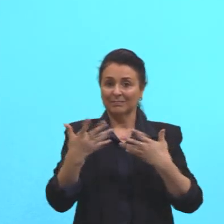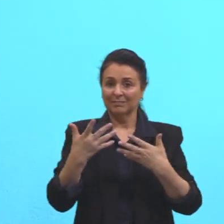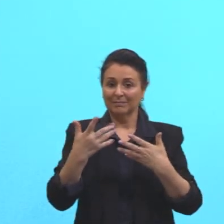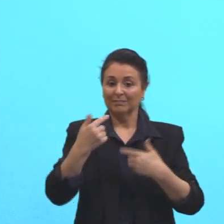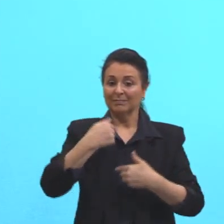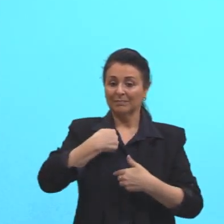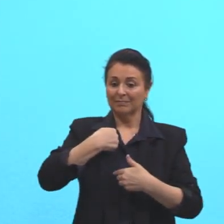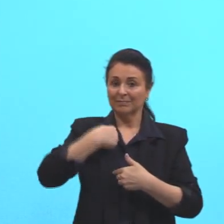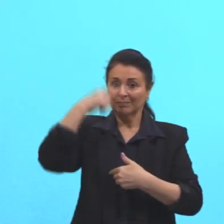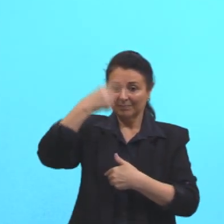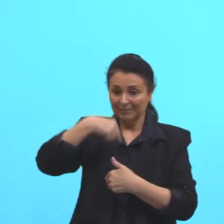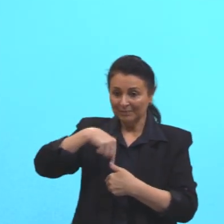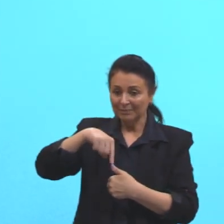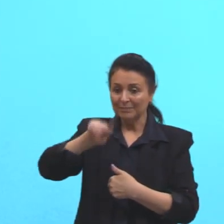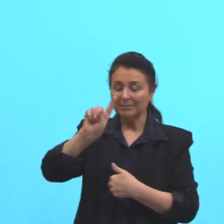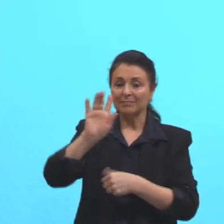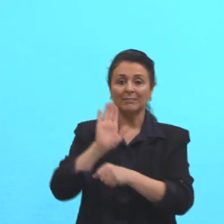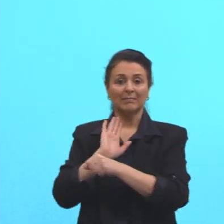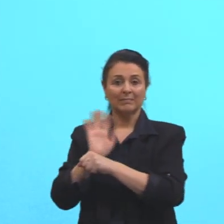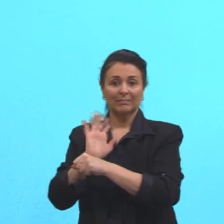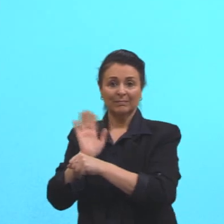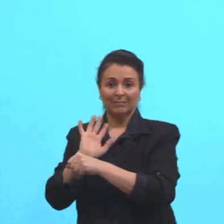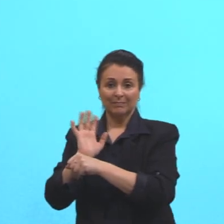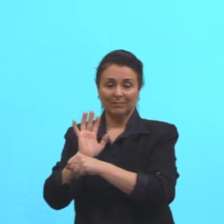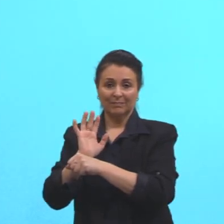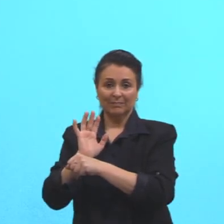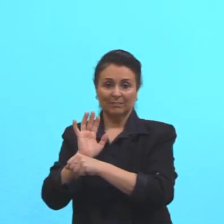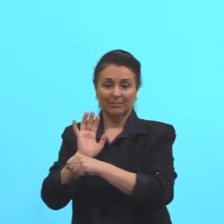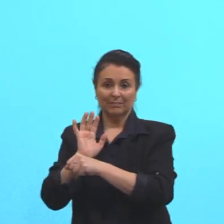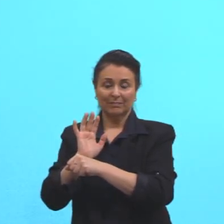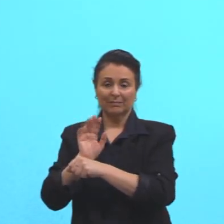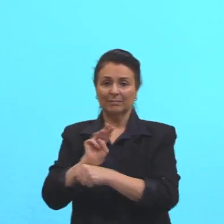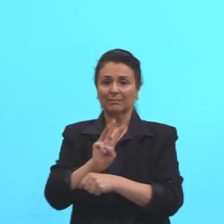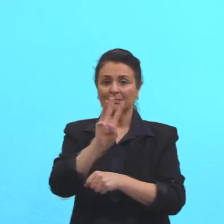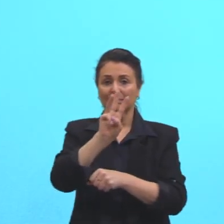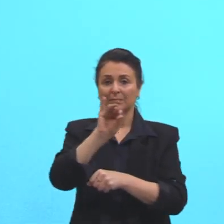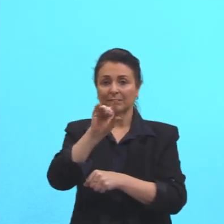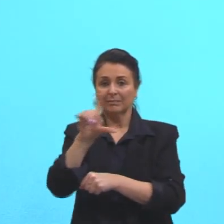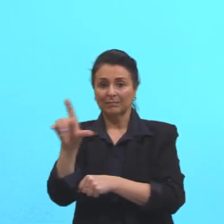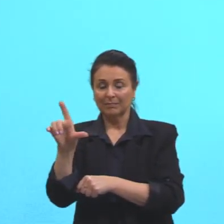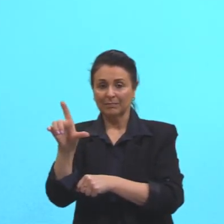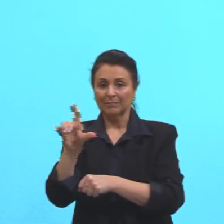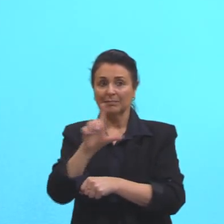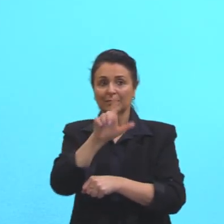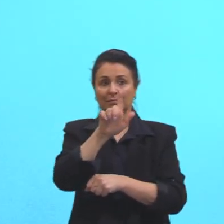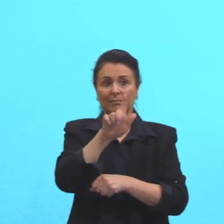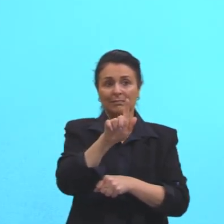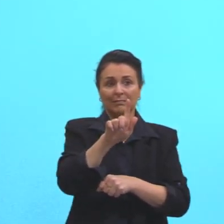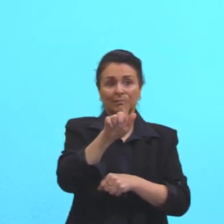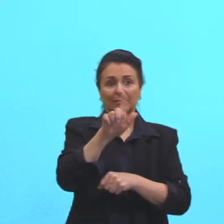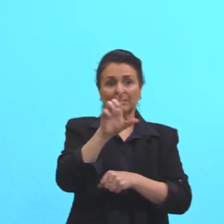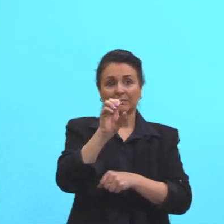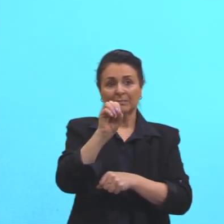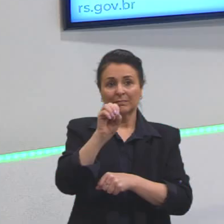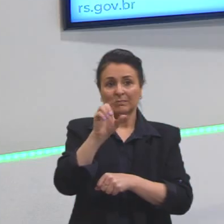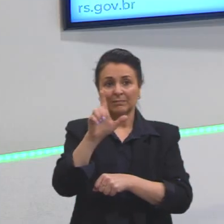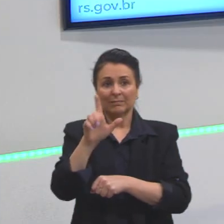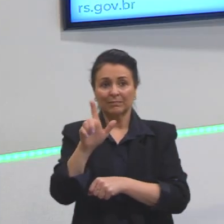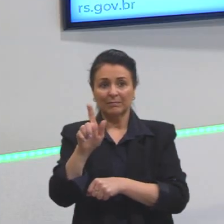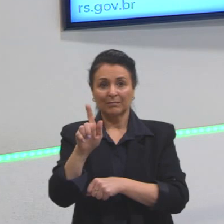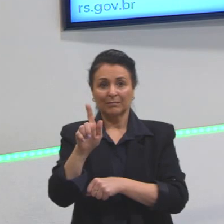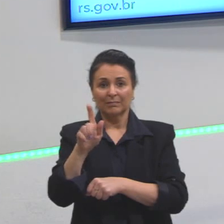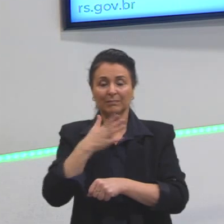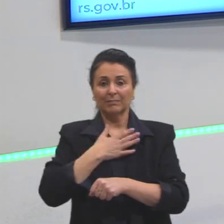irei ao cinema. I will go. Esse go é o meu verbo. E o will eu apenas acrescentei.